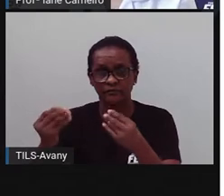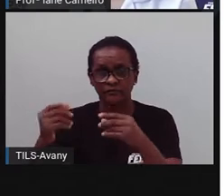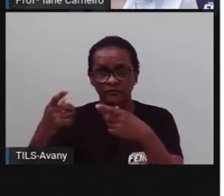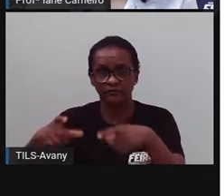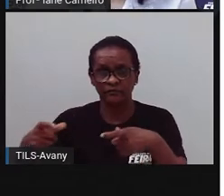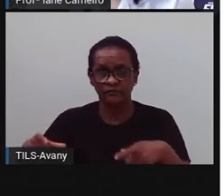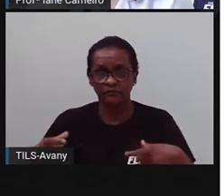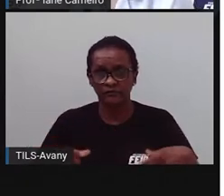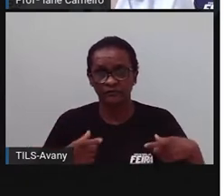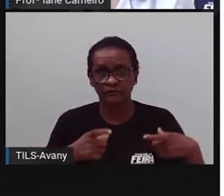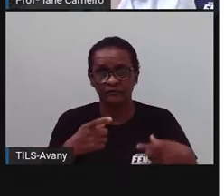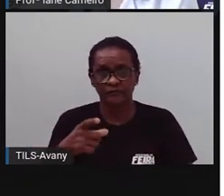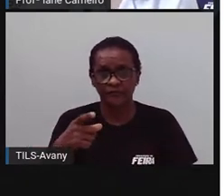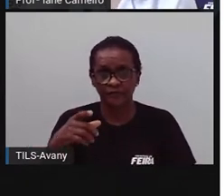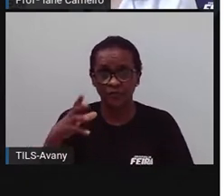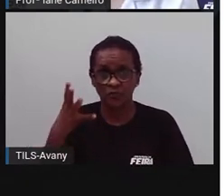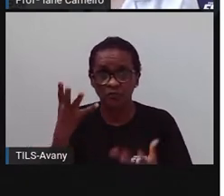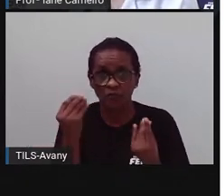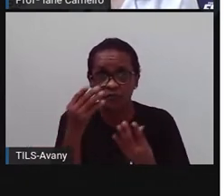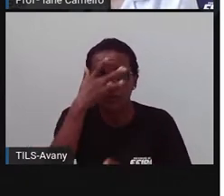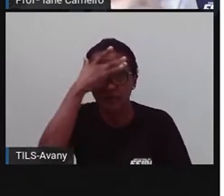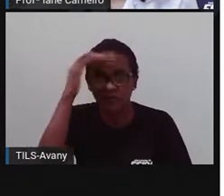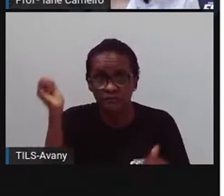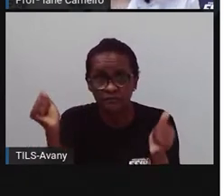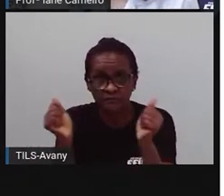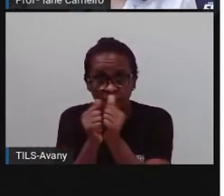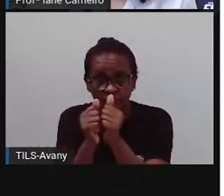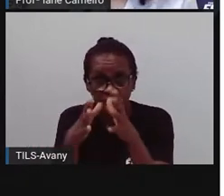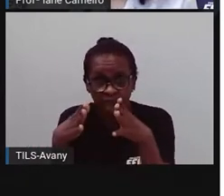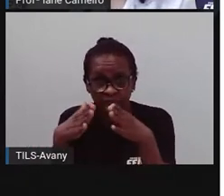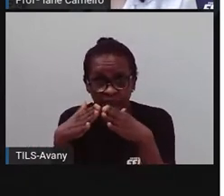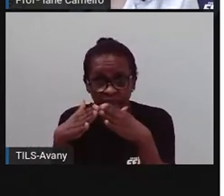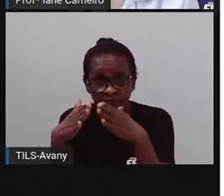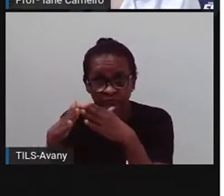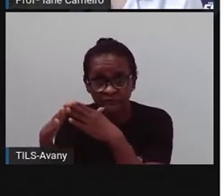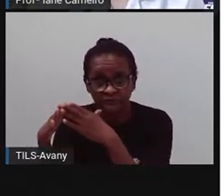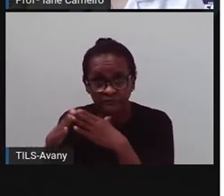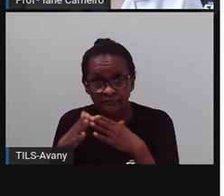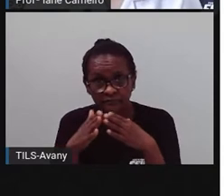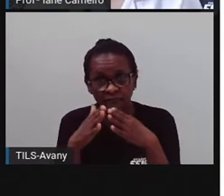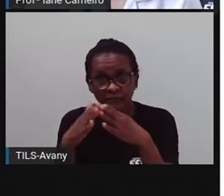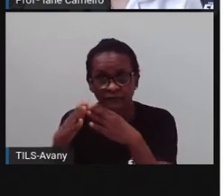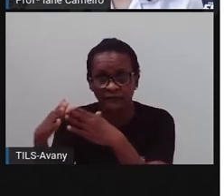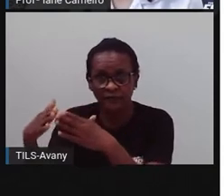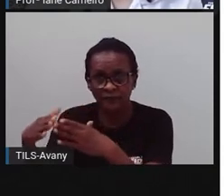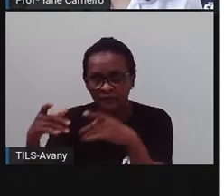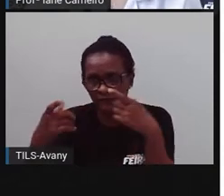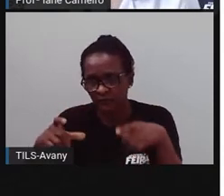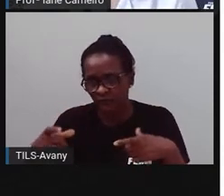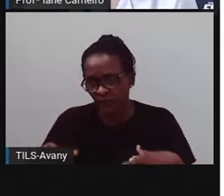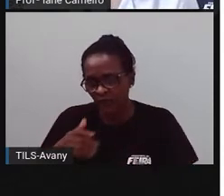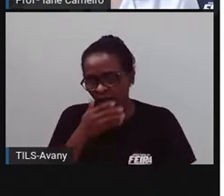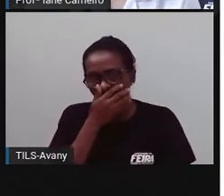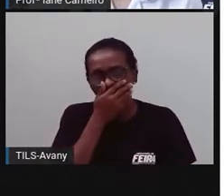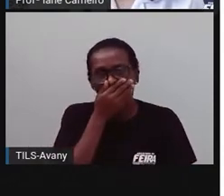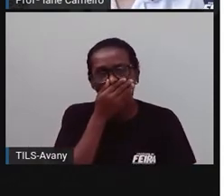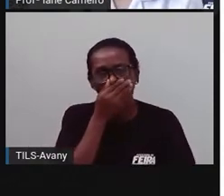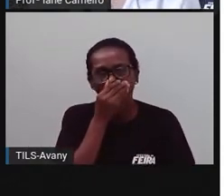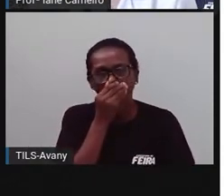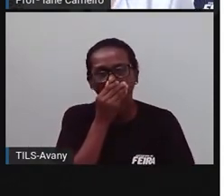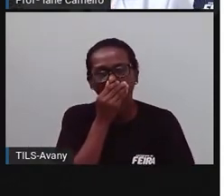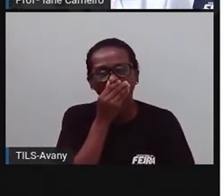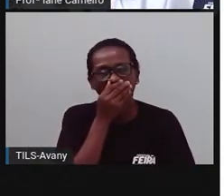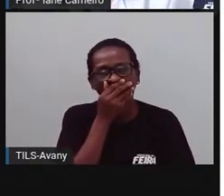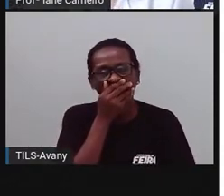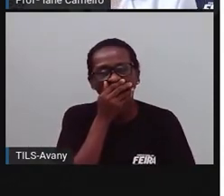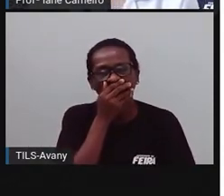pessoas morando no bairro, né? Num bairro só. Então é muita gente, né? Que mora, que habita aqui em Feira de Santana, né? E aí tem pessoas que não